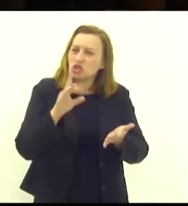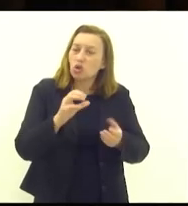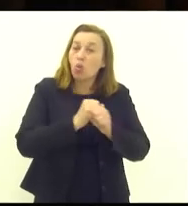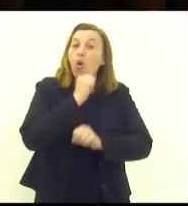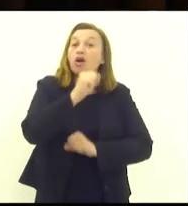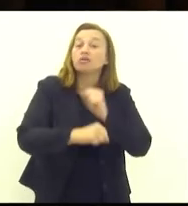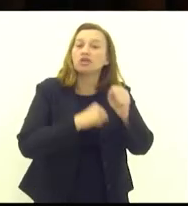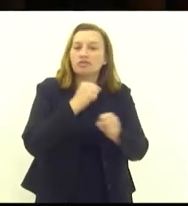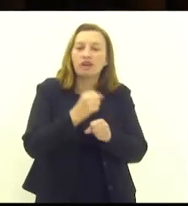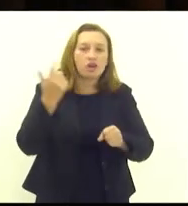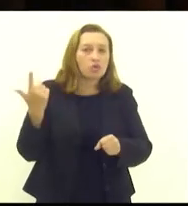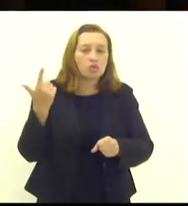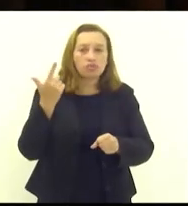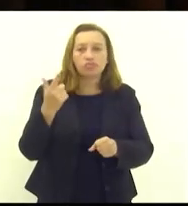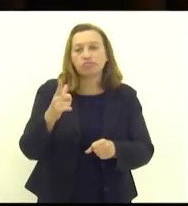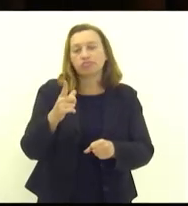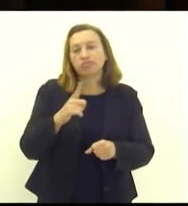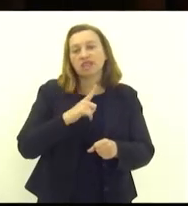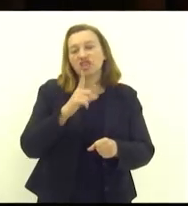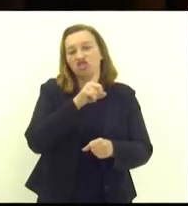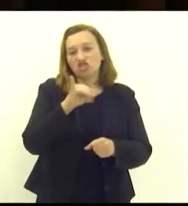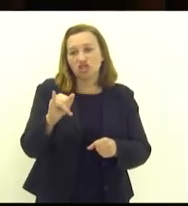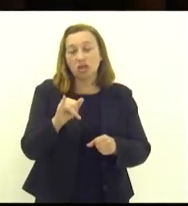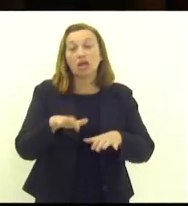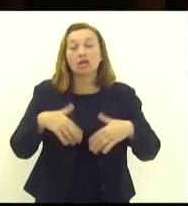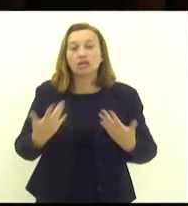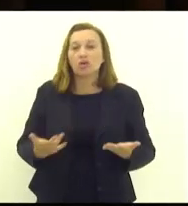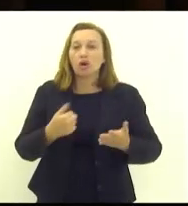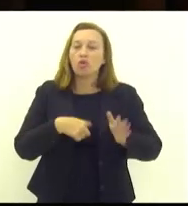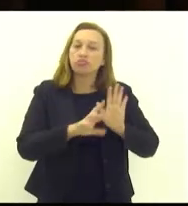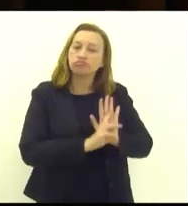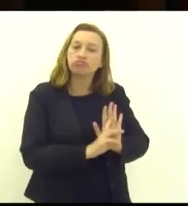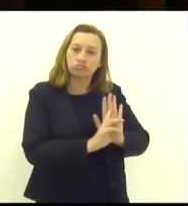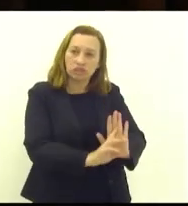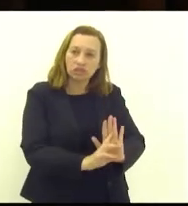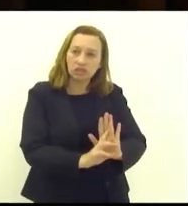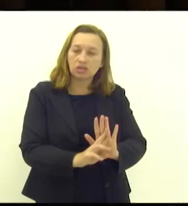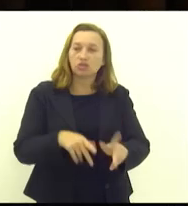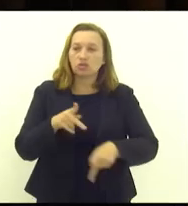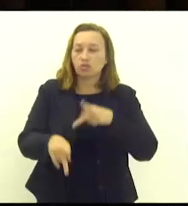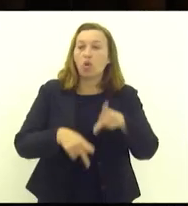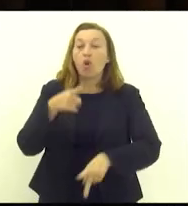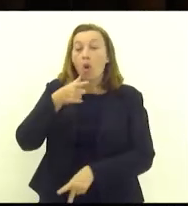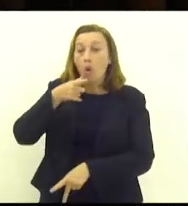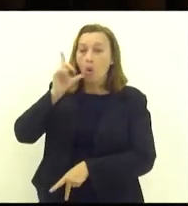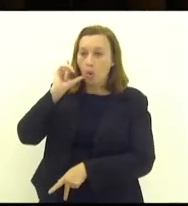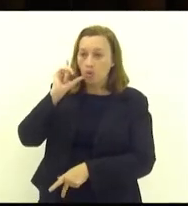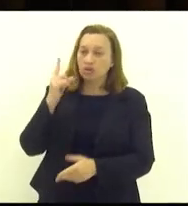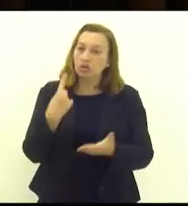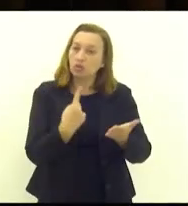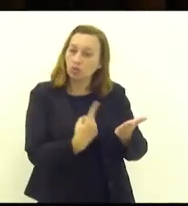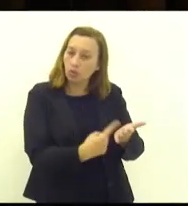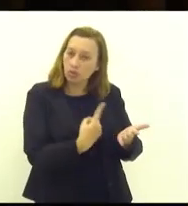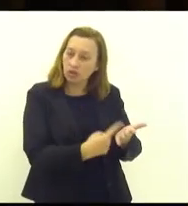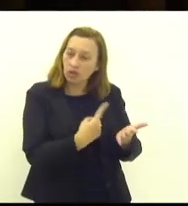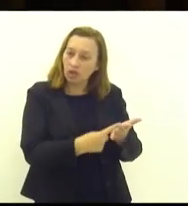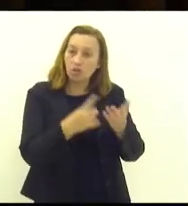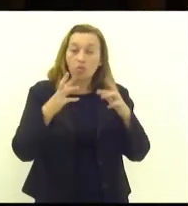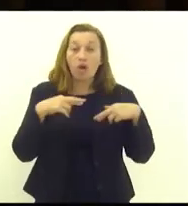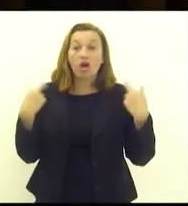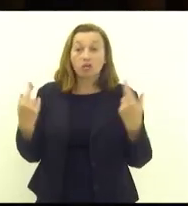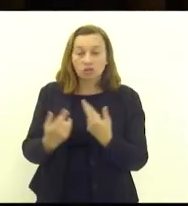Sendo assim, como representante da população, agendei ontem uma reunião